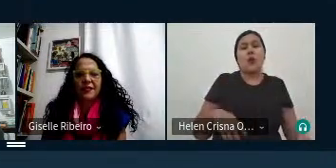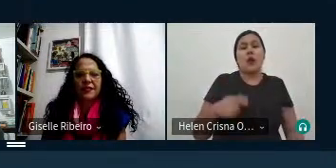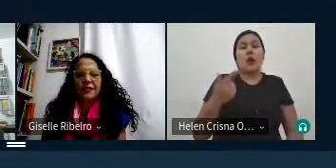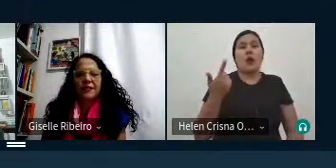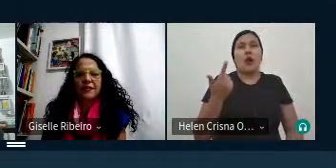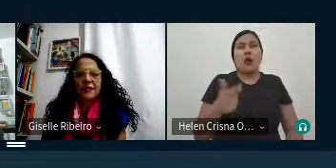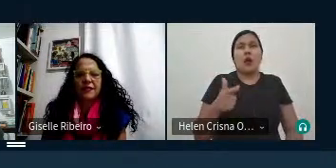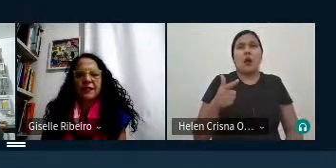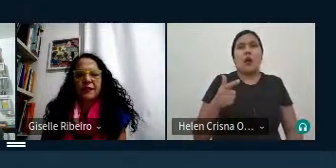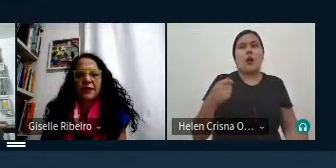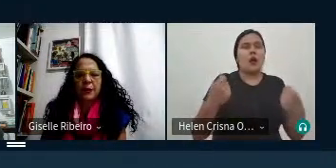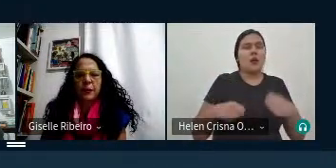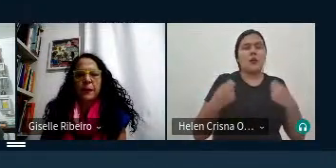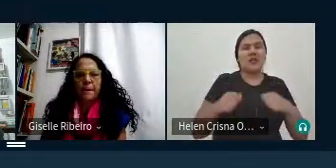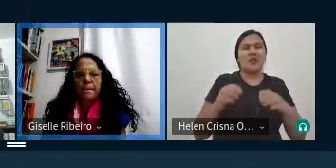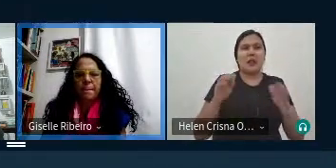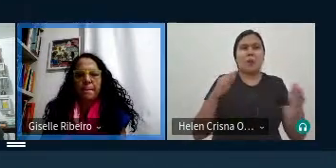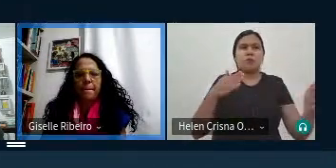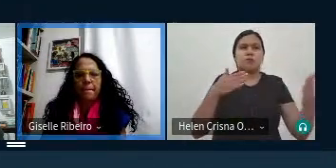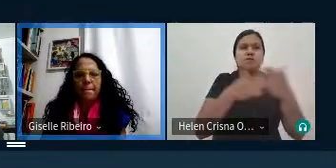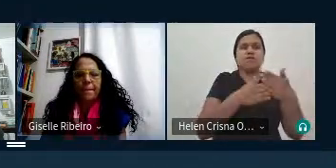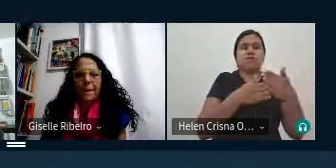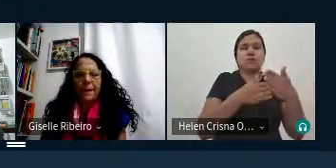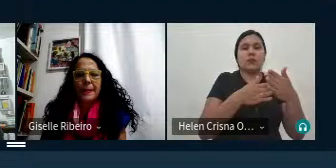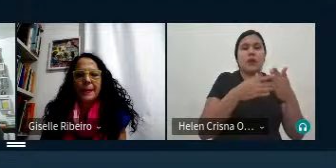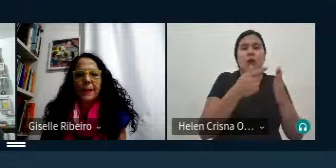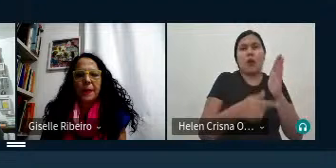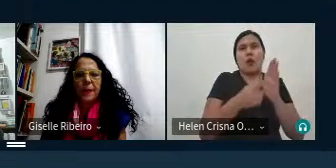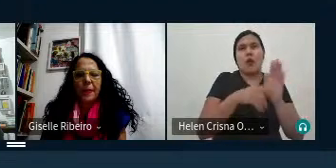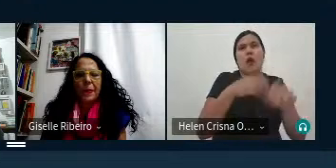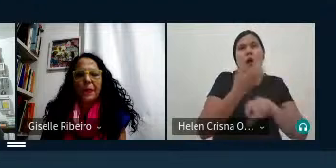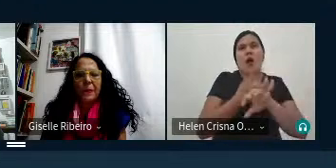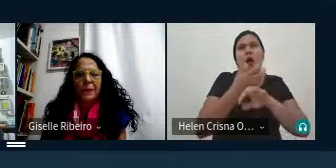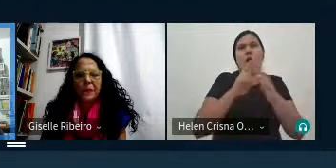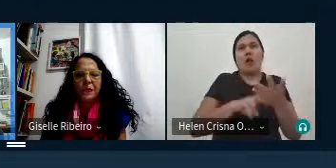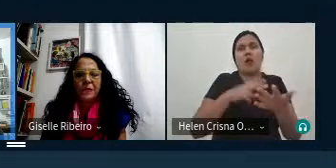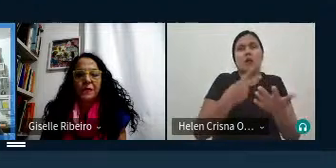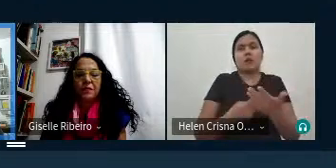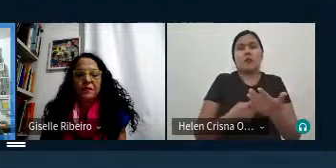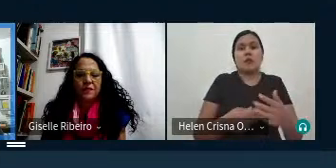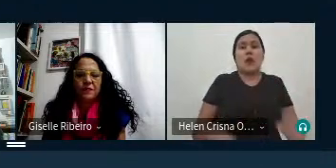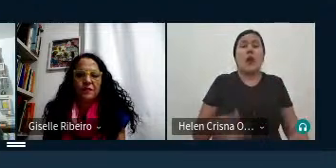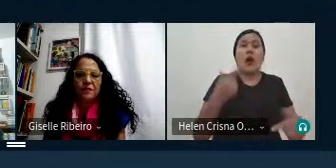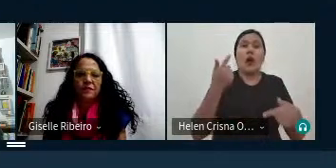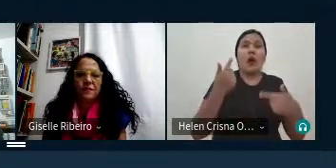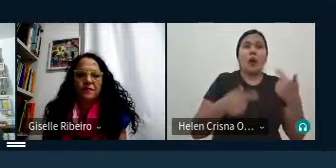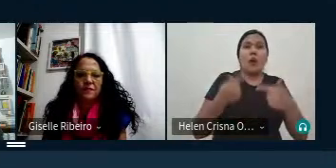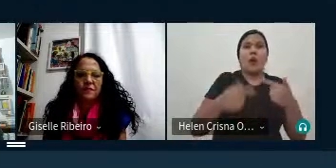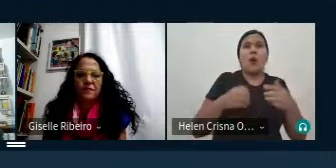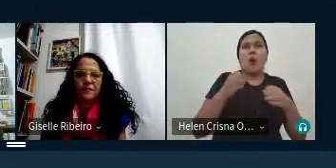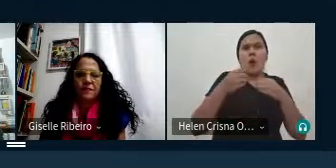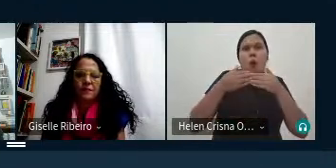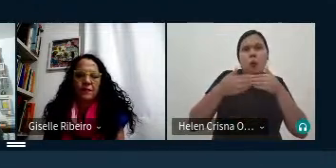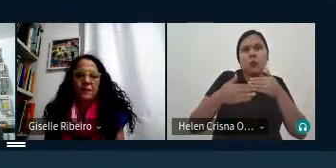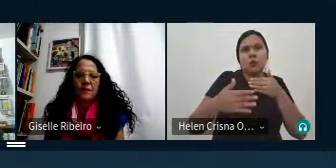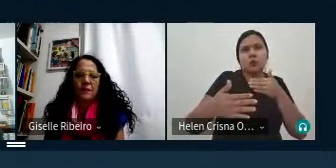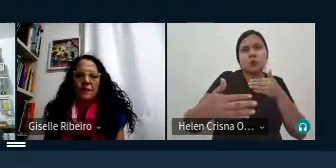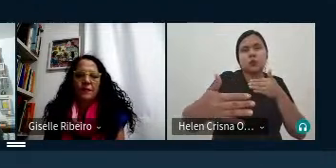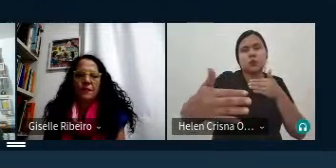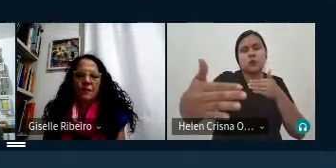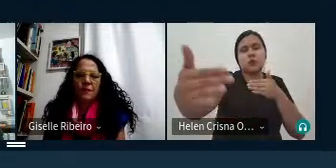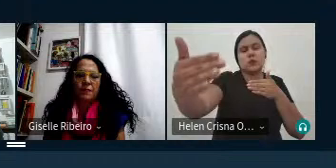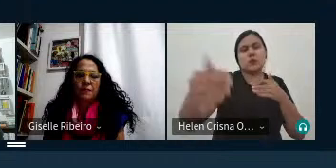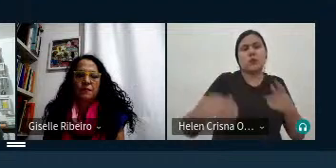restringido né restrito à disciplina de tradução eu acho que é uma discussão que pode se estender e deve se estender